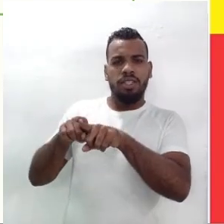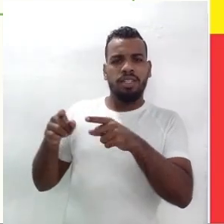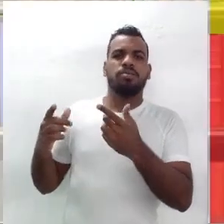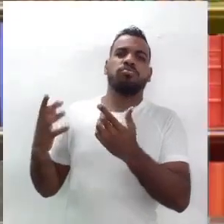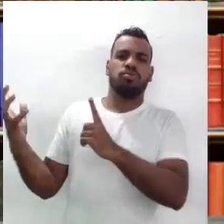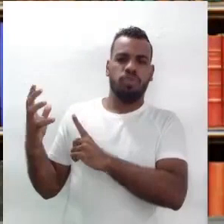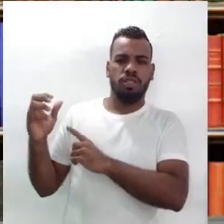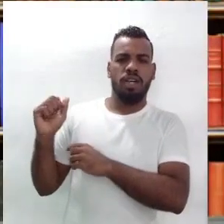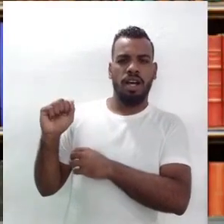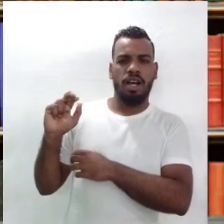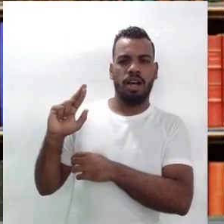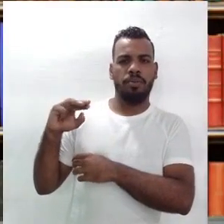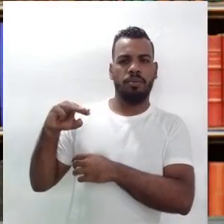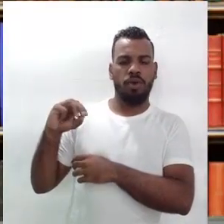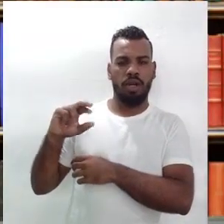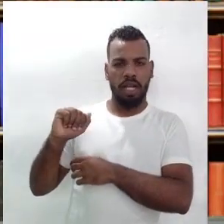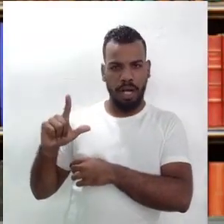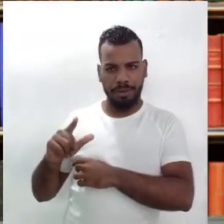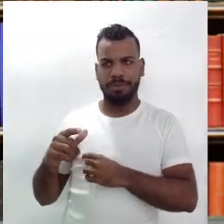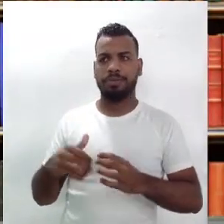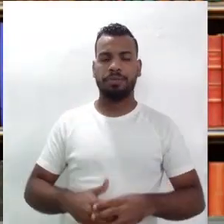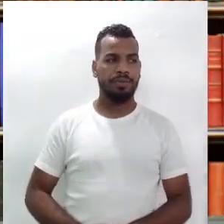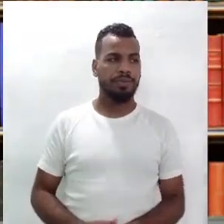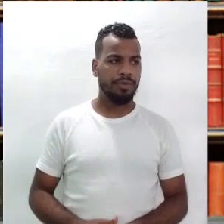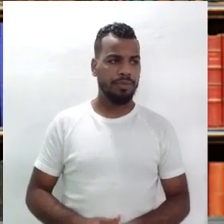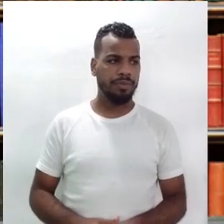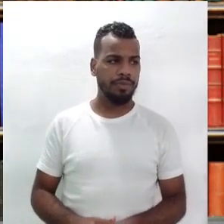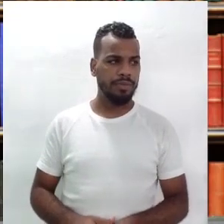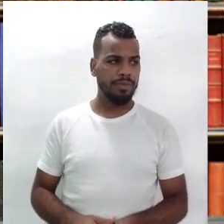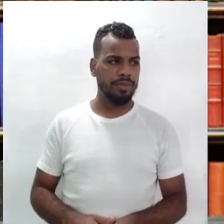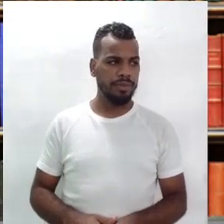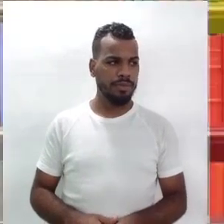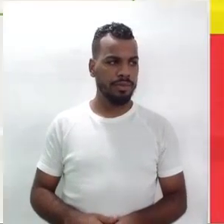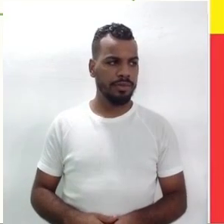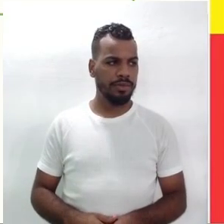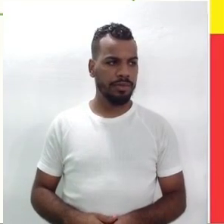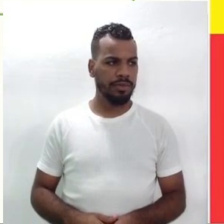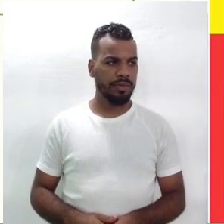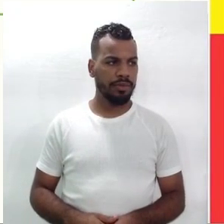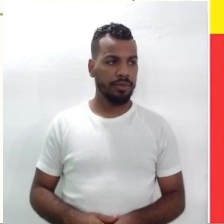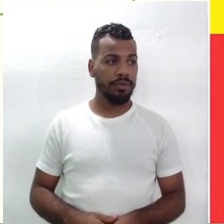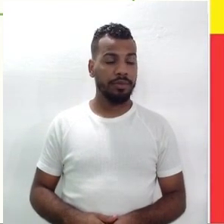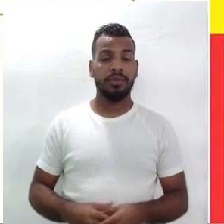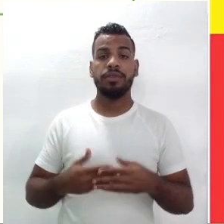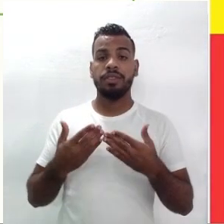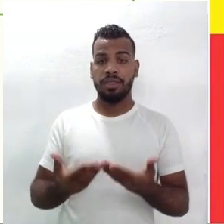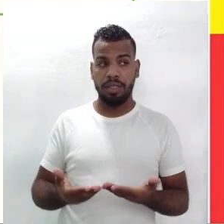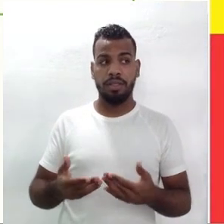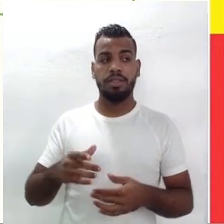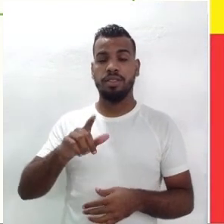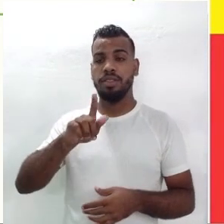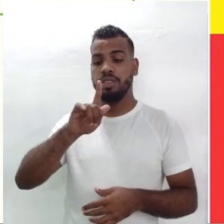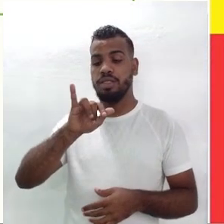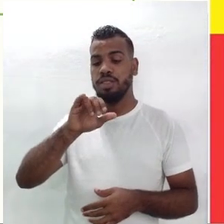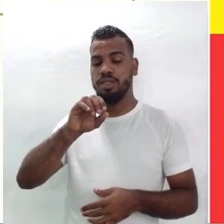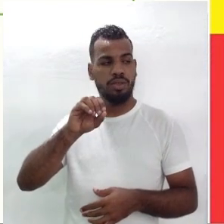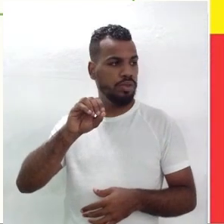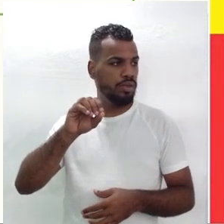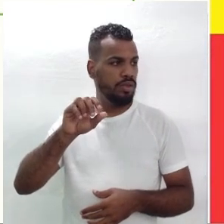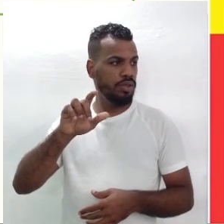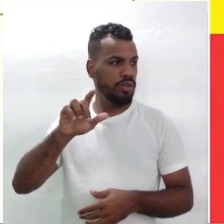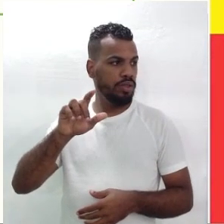armorial. Temos ainda na tela dá para ver o Gilvão Samirco, é o gravurista,